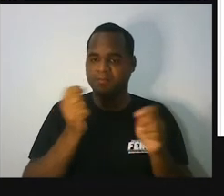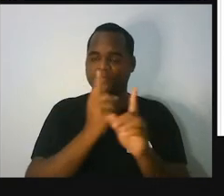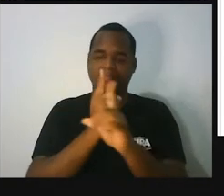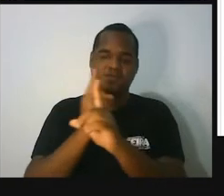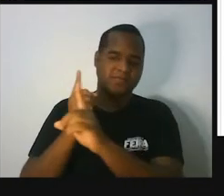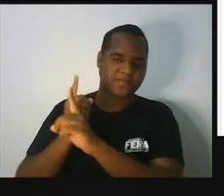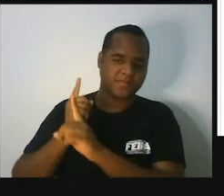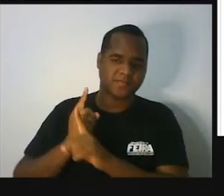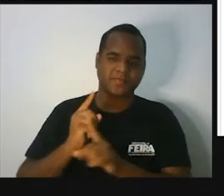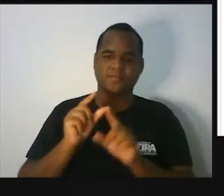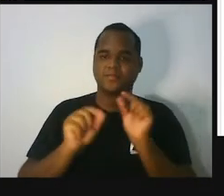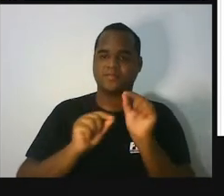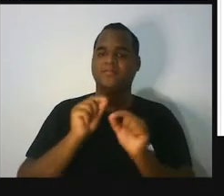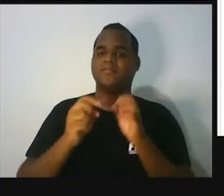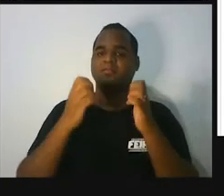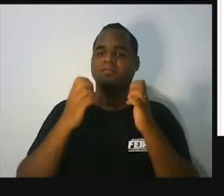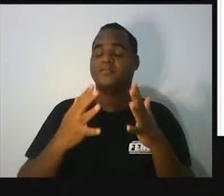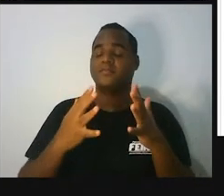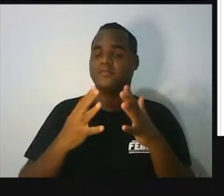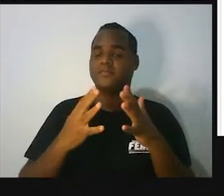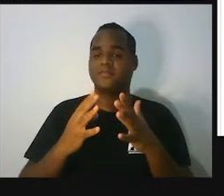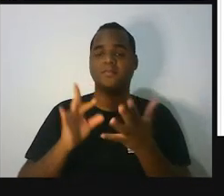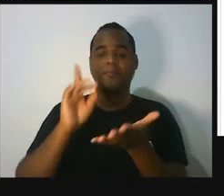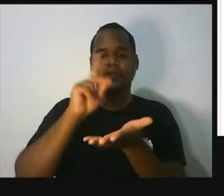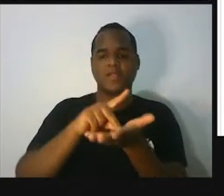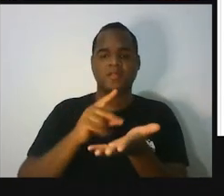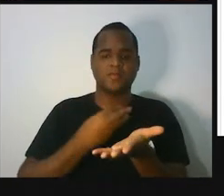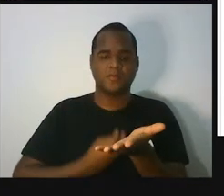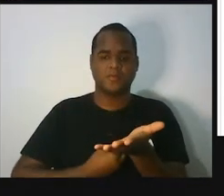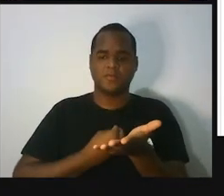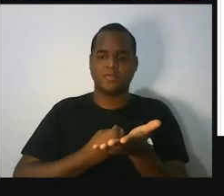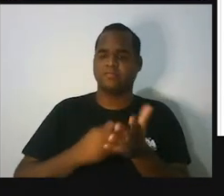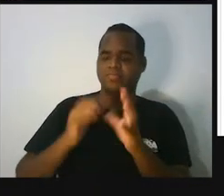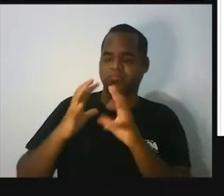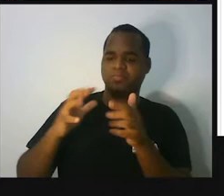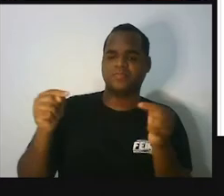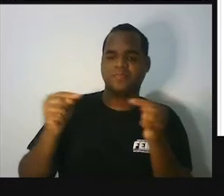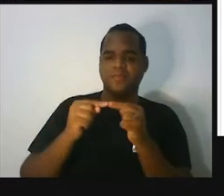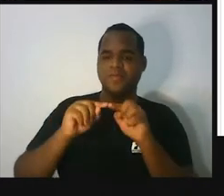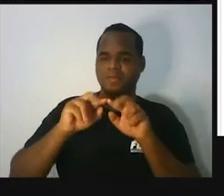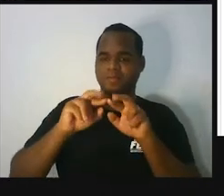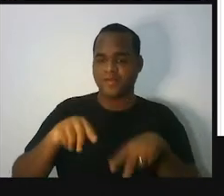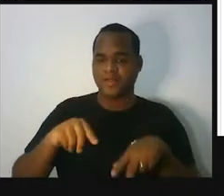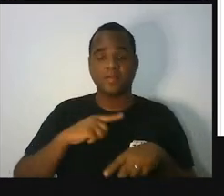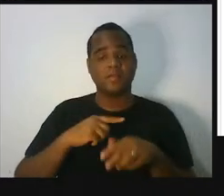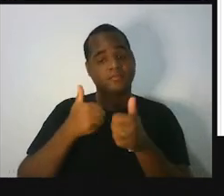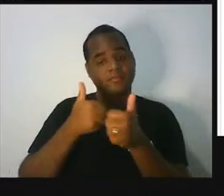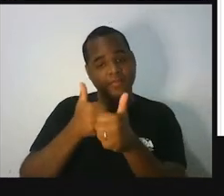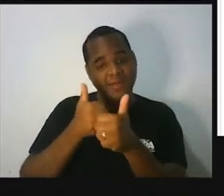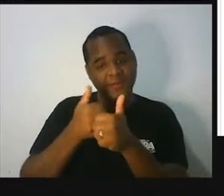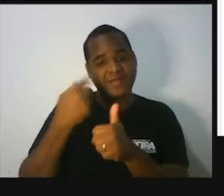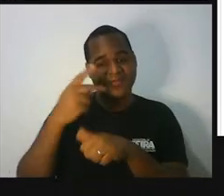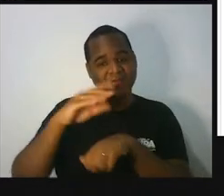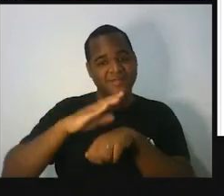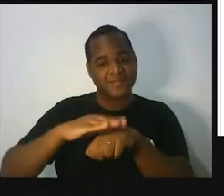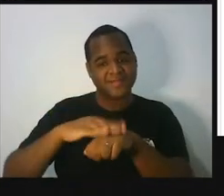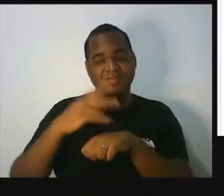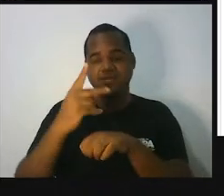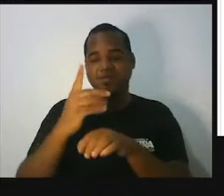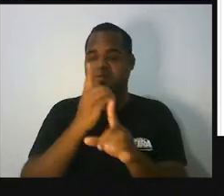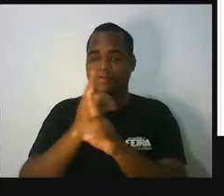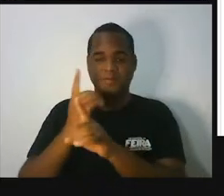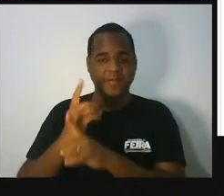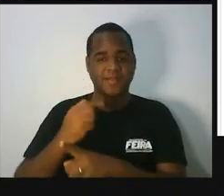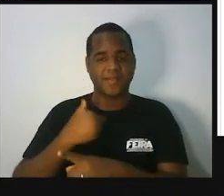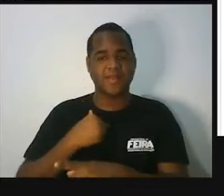triângulos no mundo real? Bem pertinho de você. Como